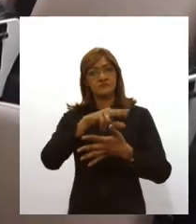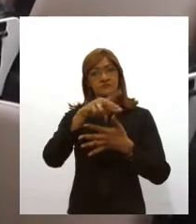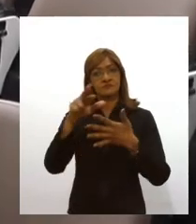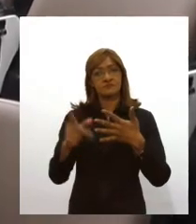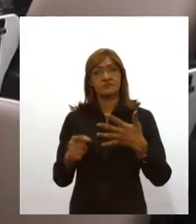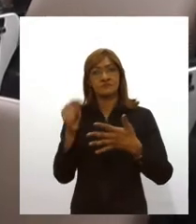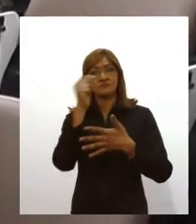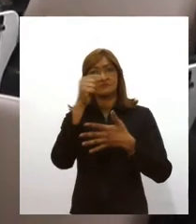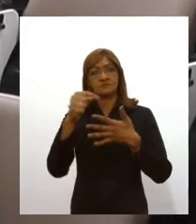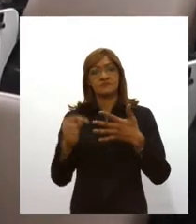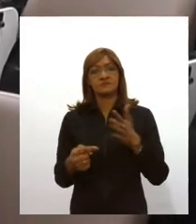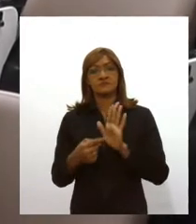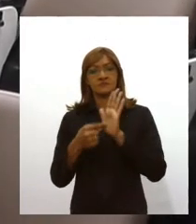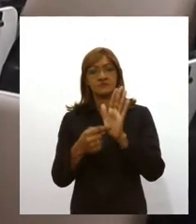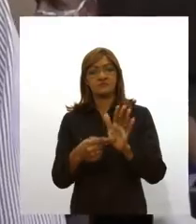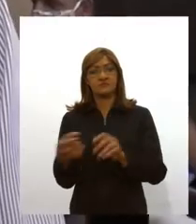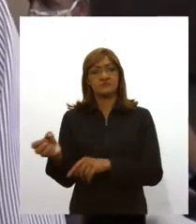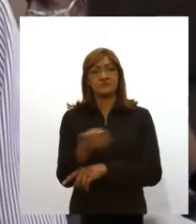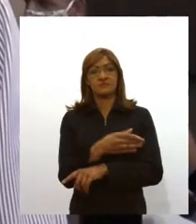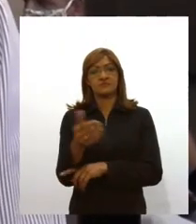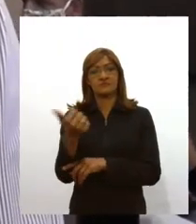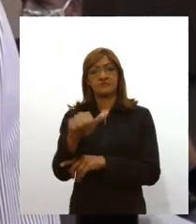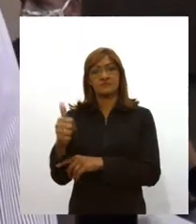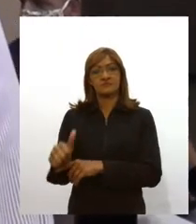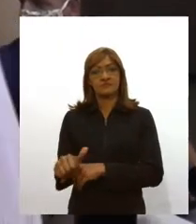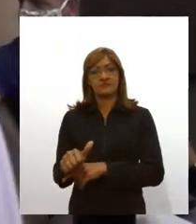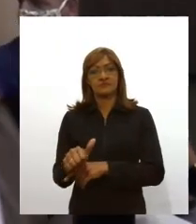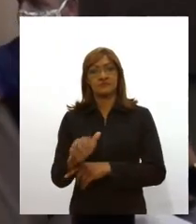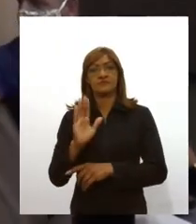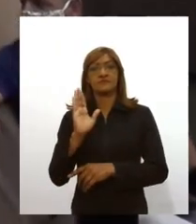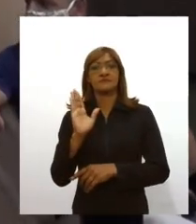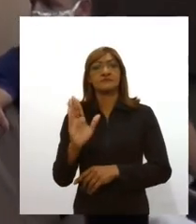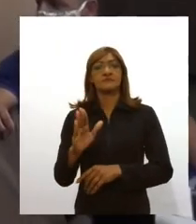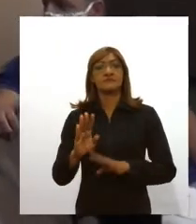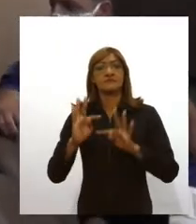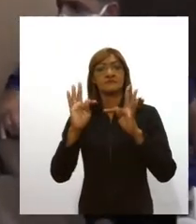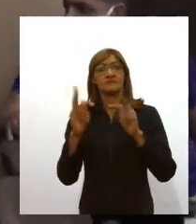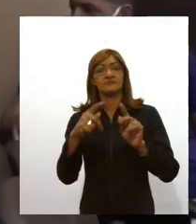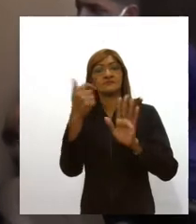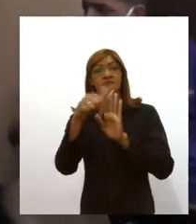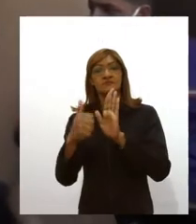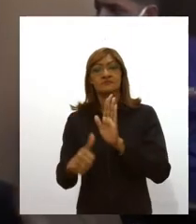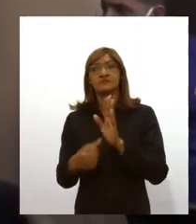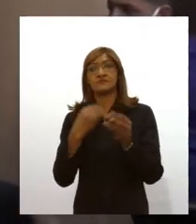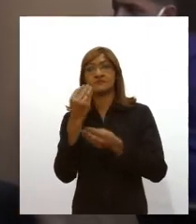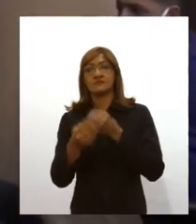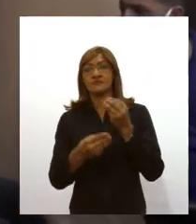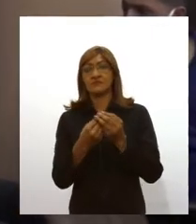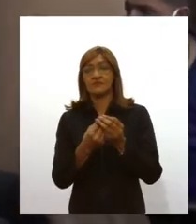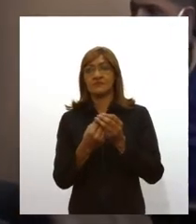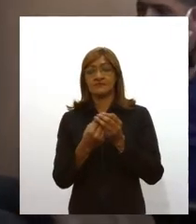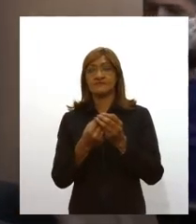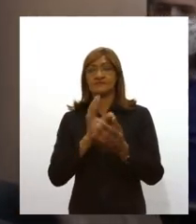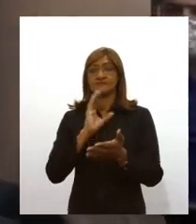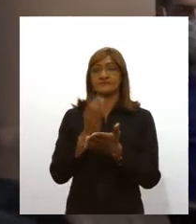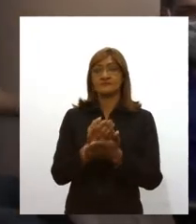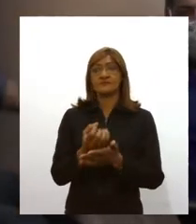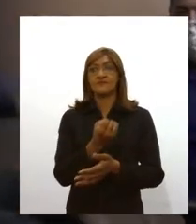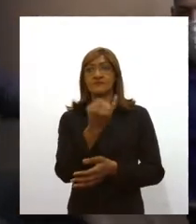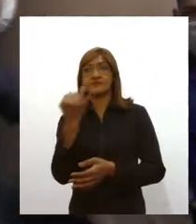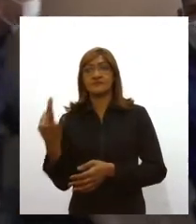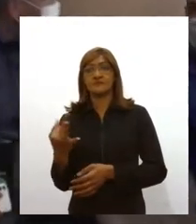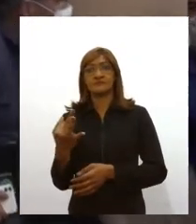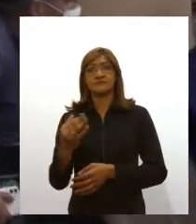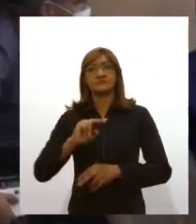determinantes na nova avaliação. As decisões foram baseadas na análise epidemiológica do Estado. Número de óbitos, casos